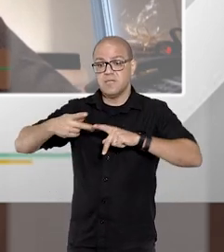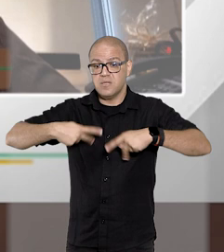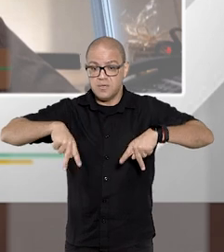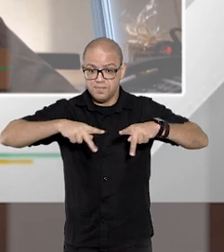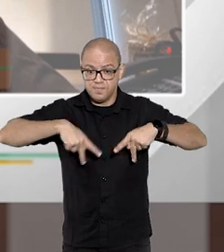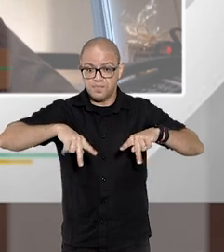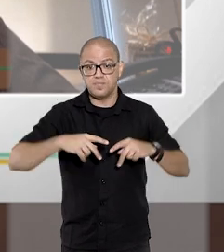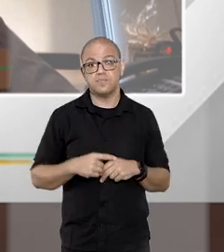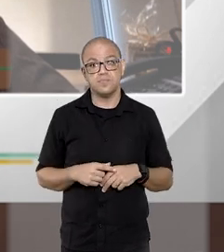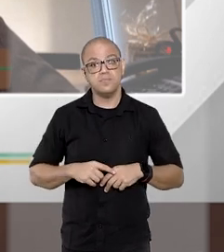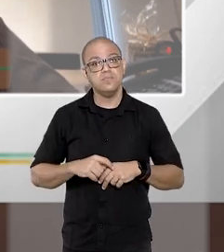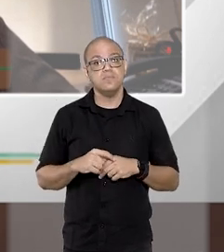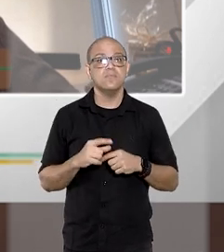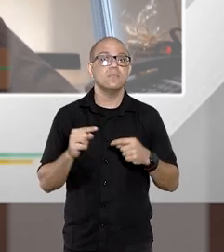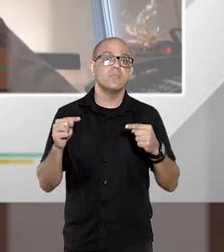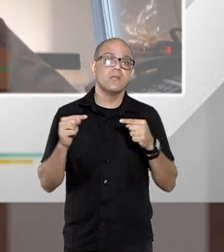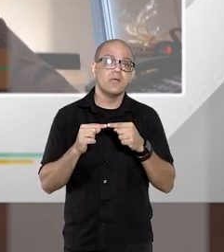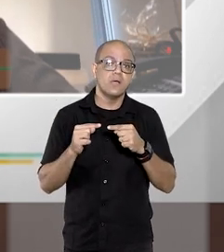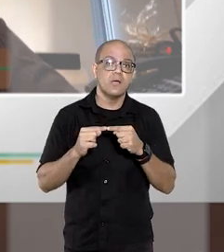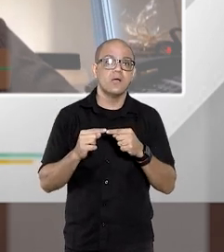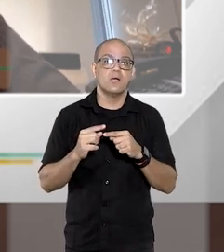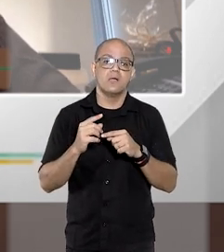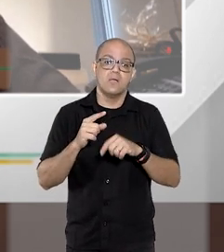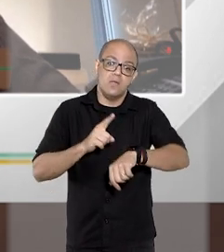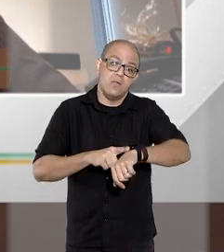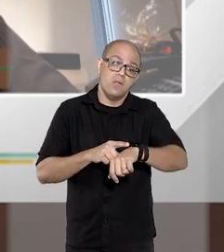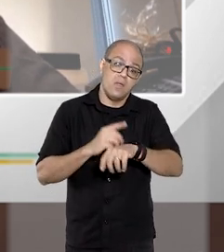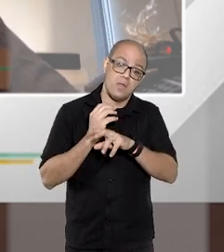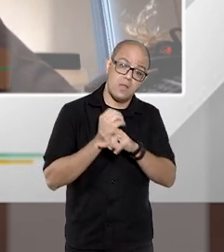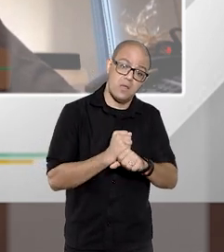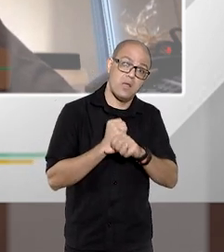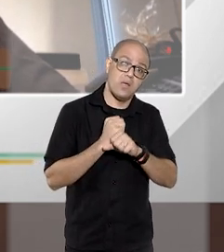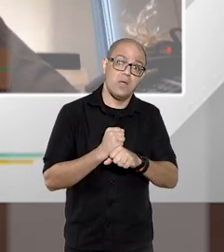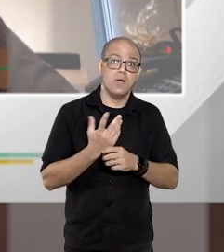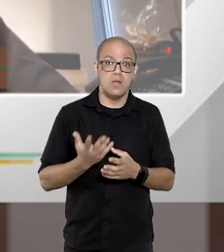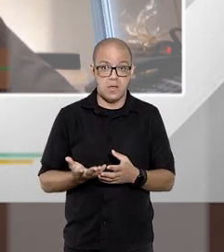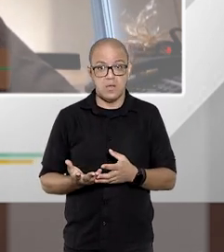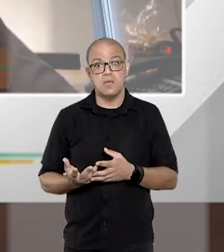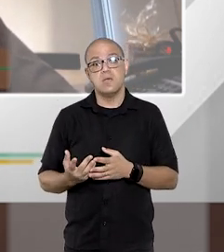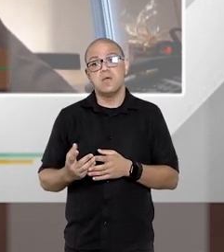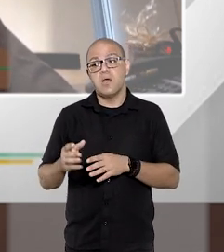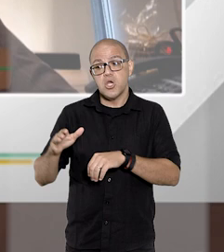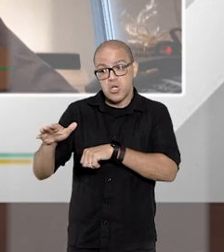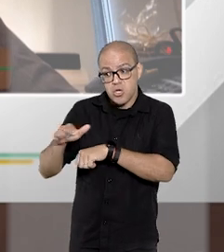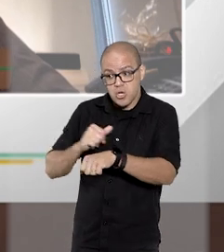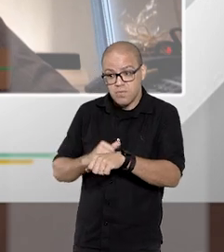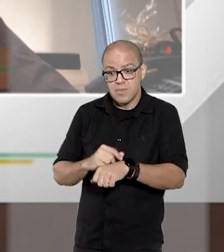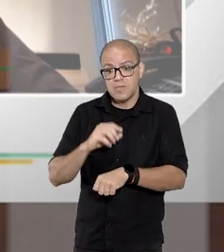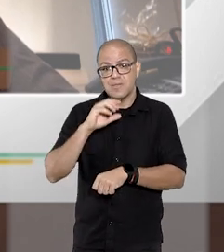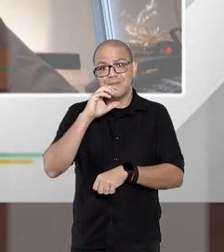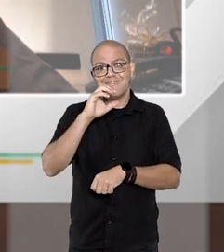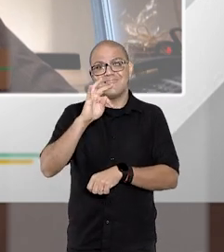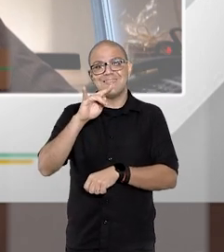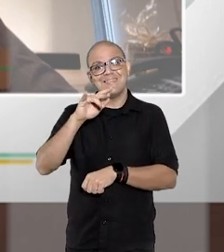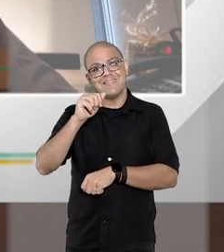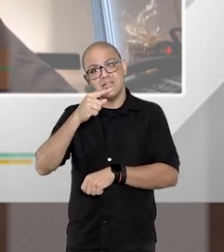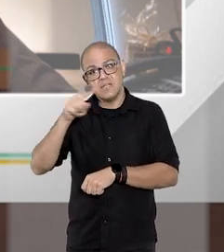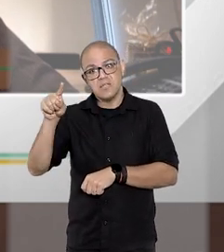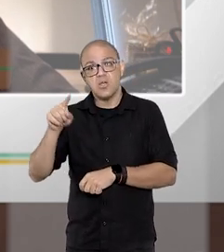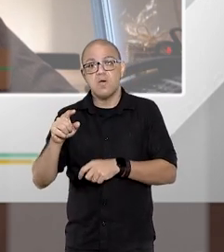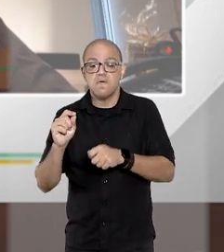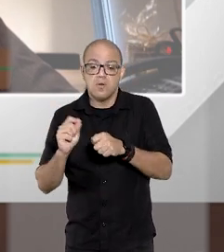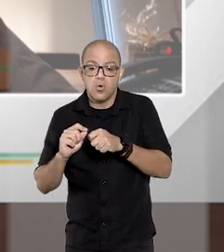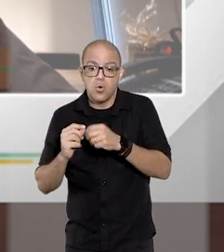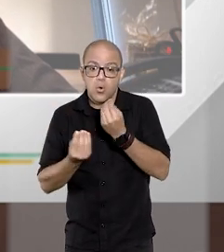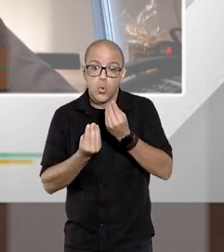e essas posições se refletiam contagem de prazo intimação citação forma